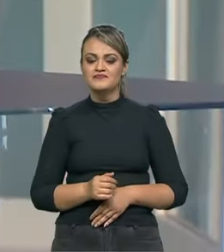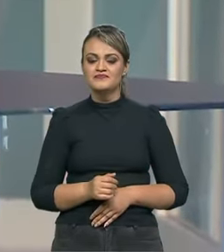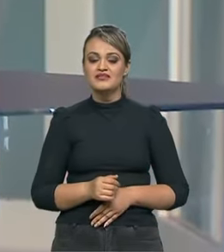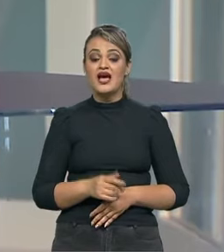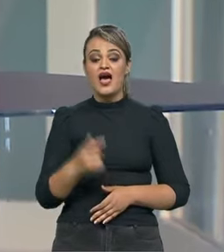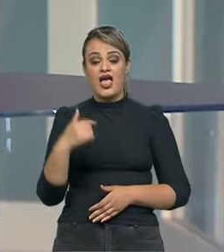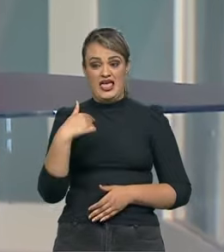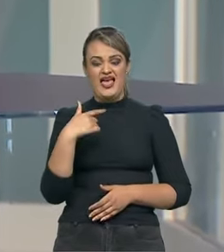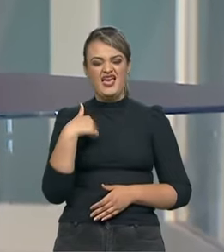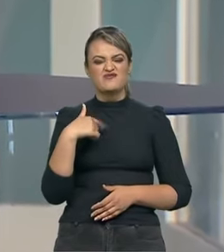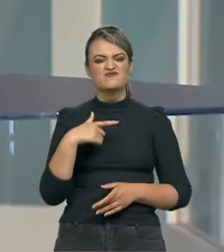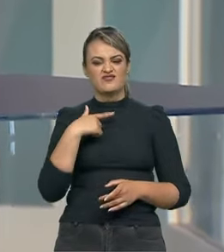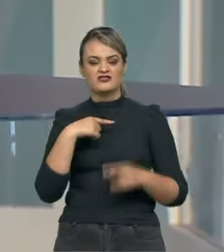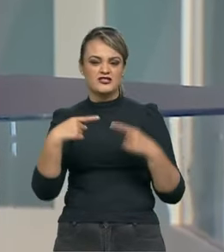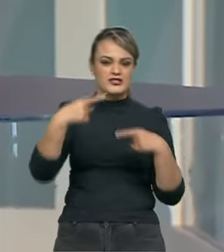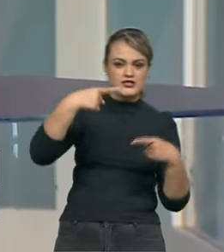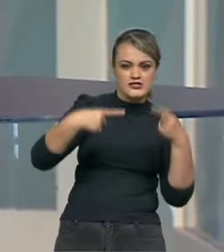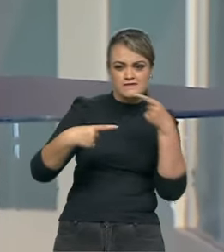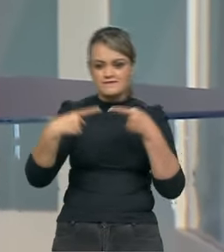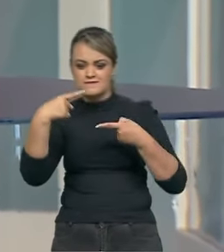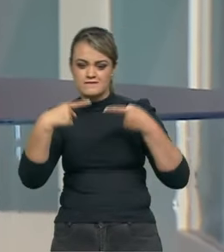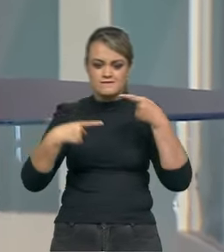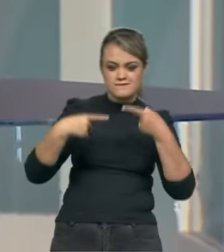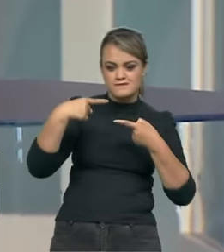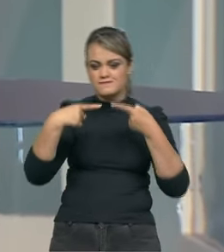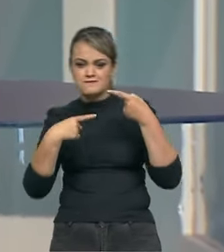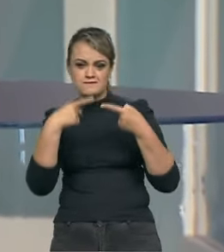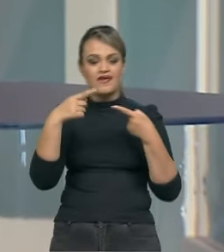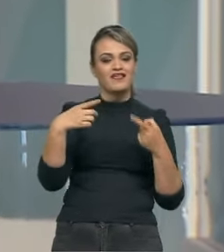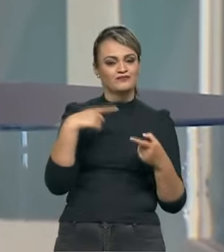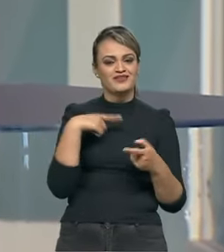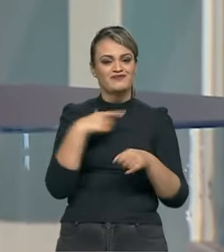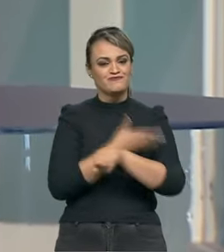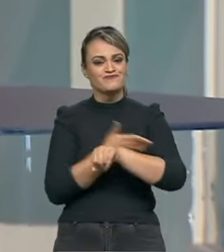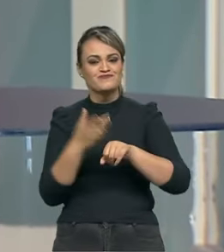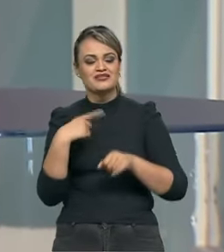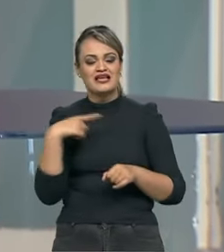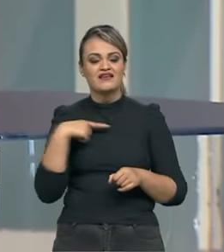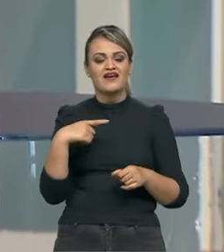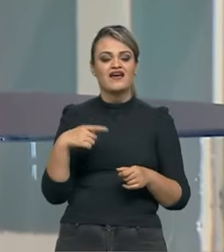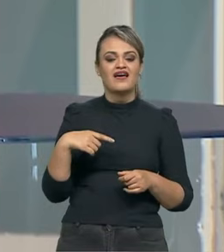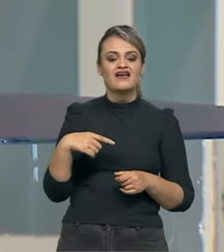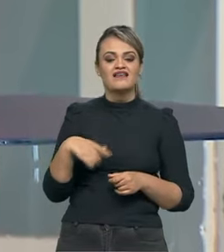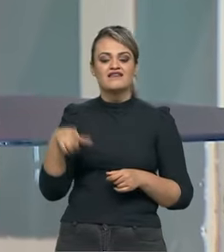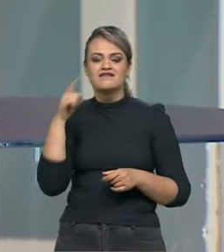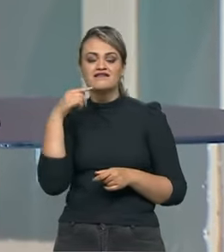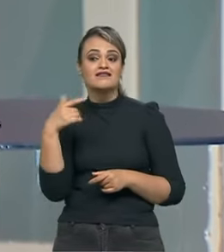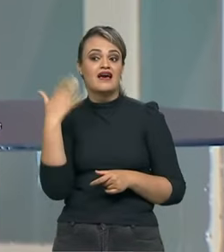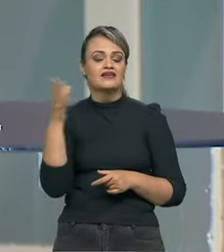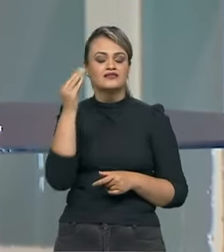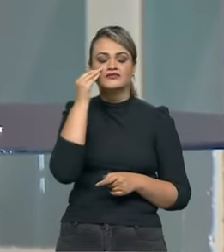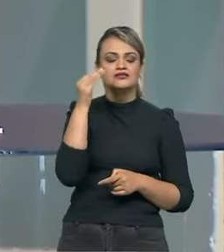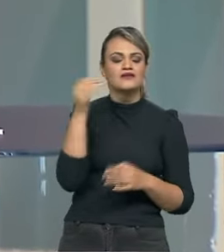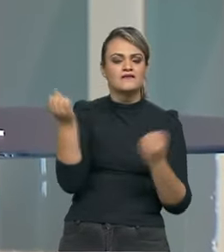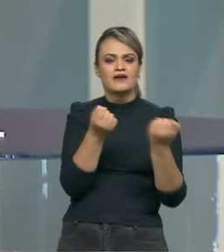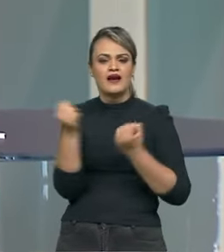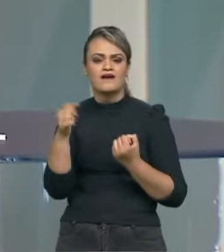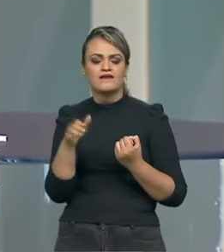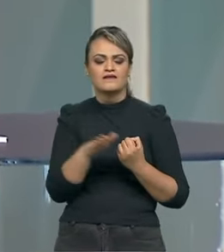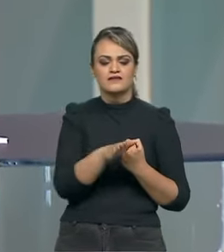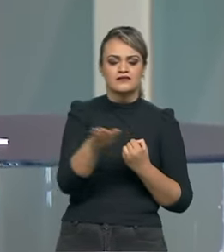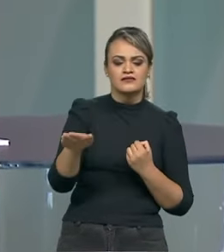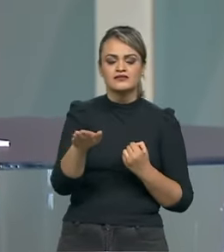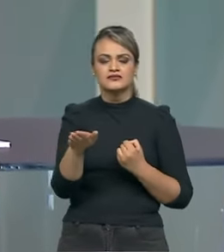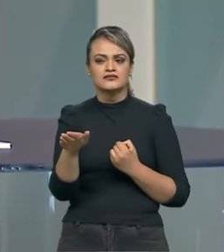pessoa muito competitiva. Então, eu adoro aerodinâmica. E eu acertei lá o passo com o carro, toda a parte